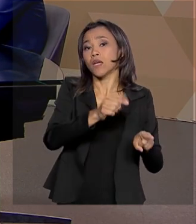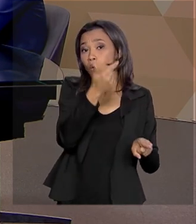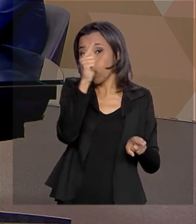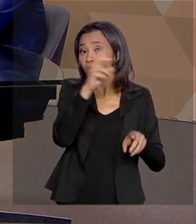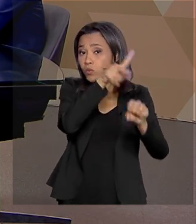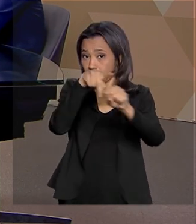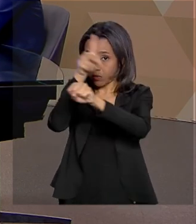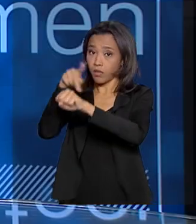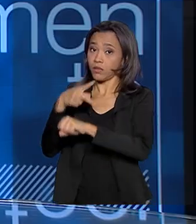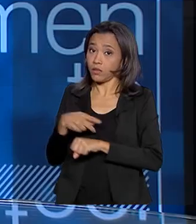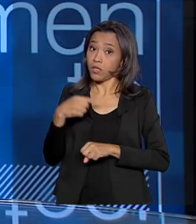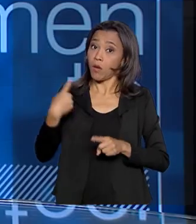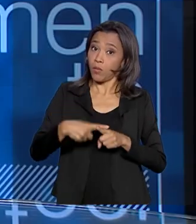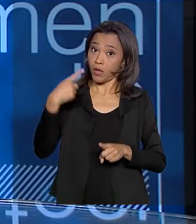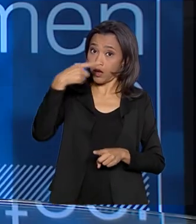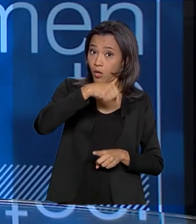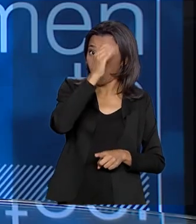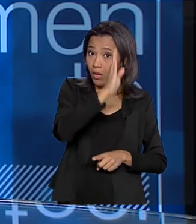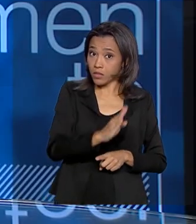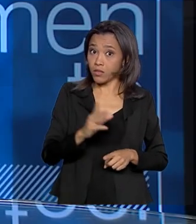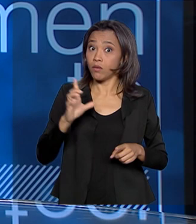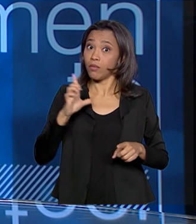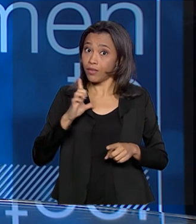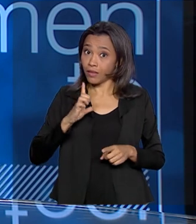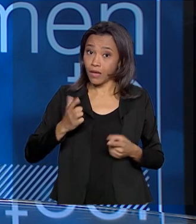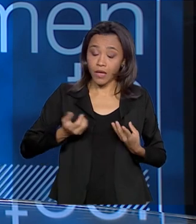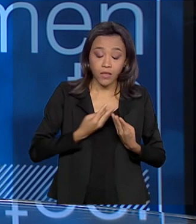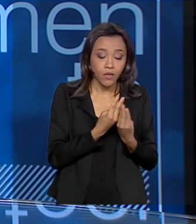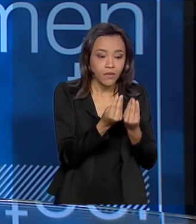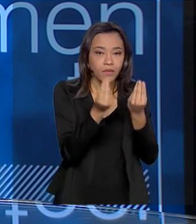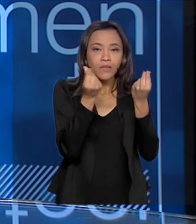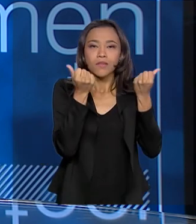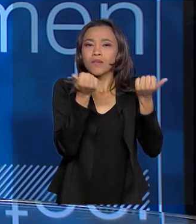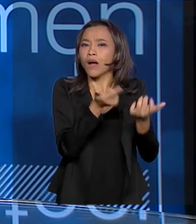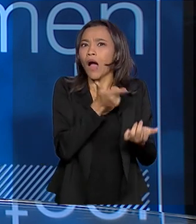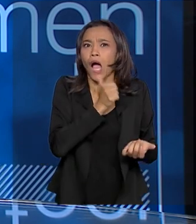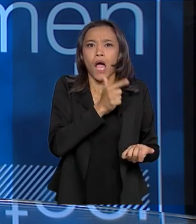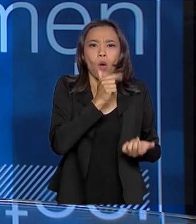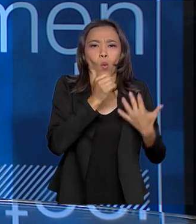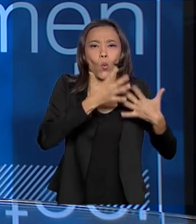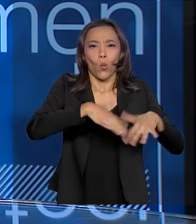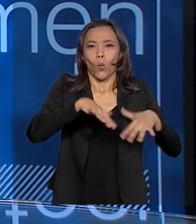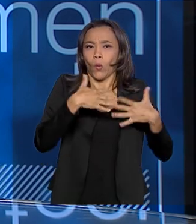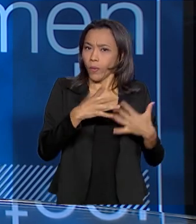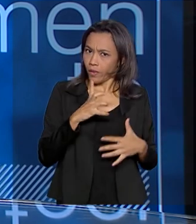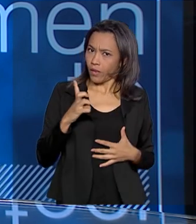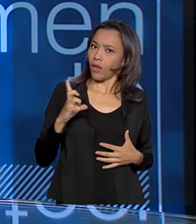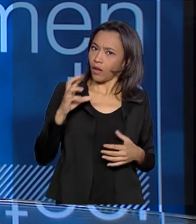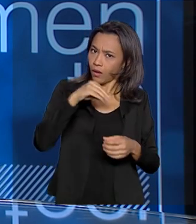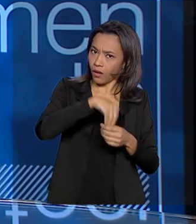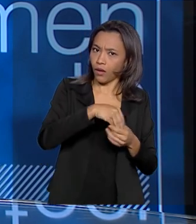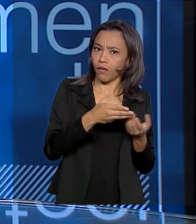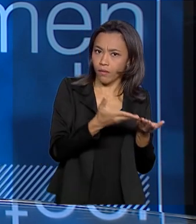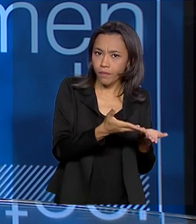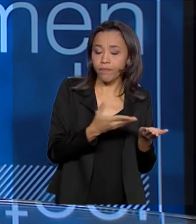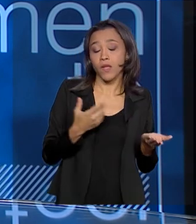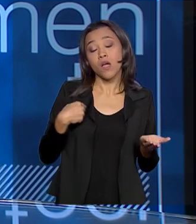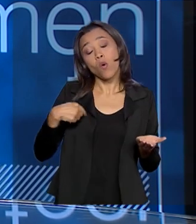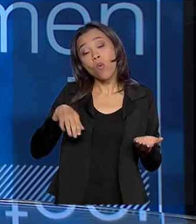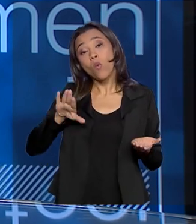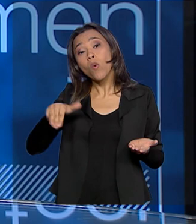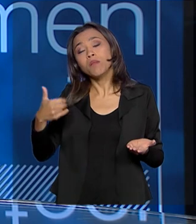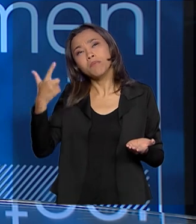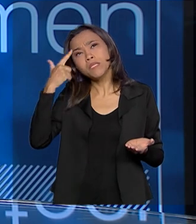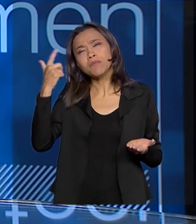países, justamente por ser o protagonista, por ter essa riqueza, essa abundância de água. E quando nós falamos em água, nós pensamos, a